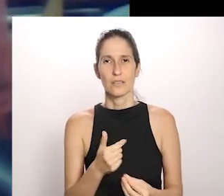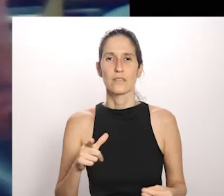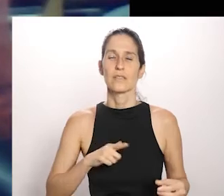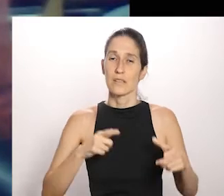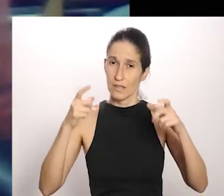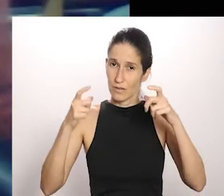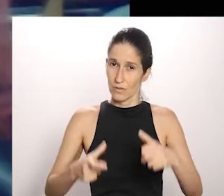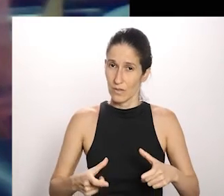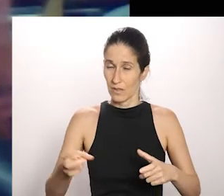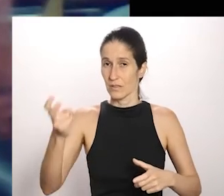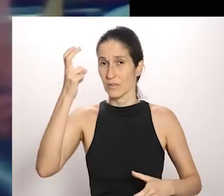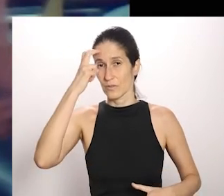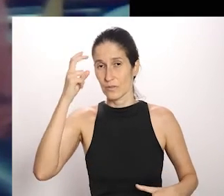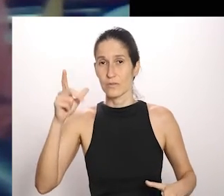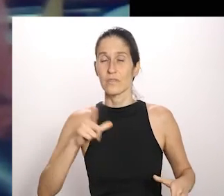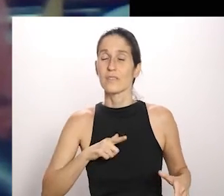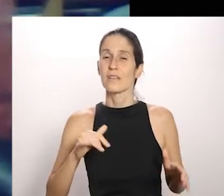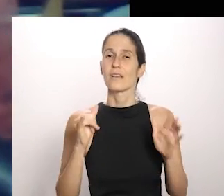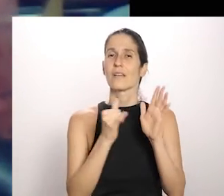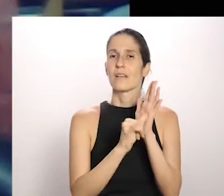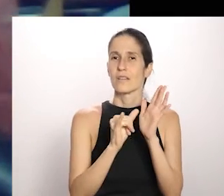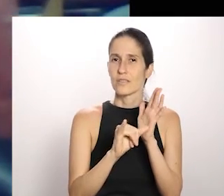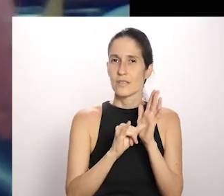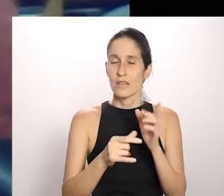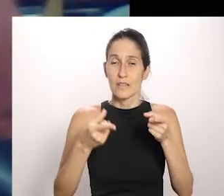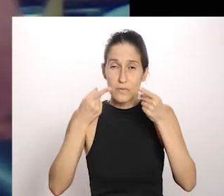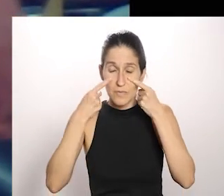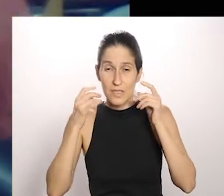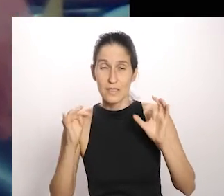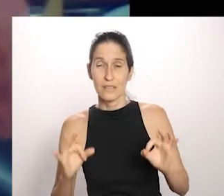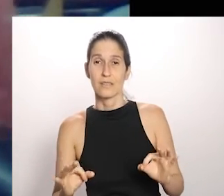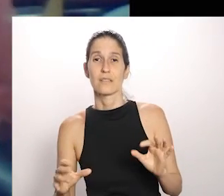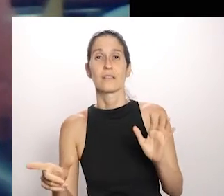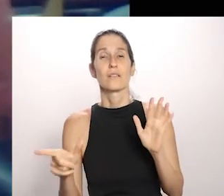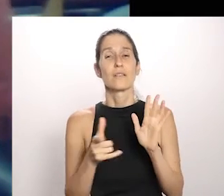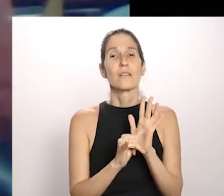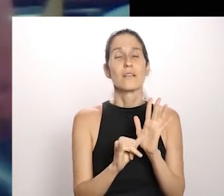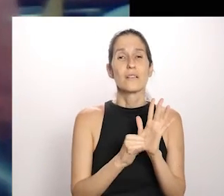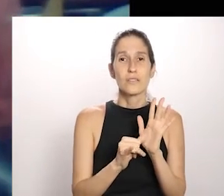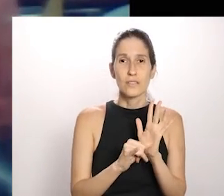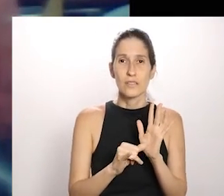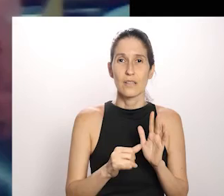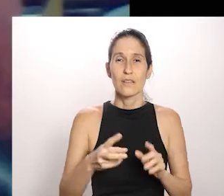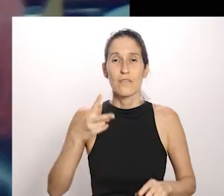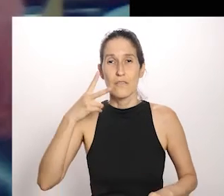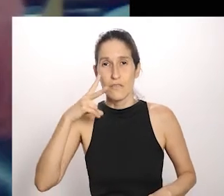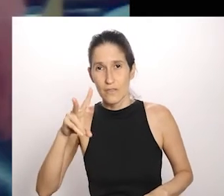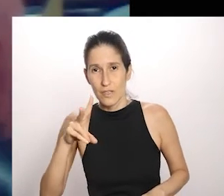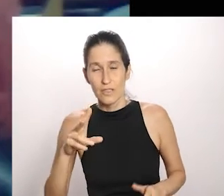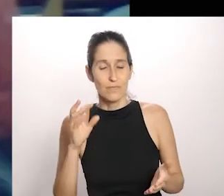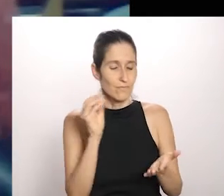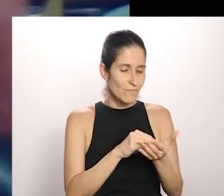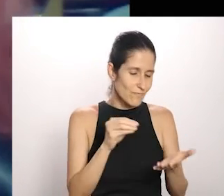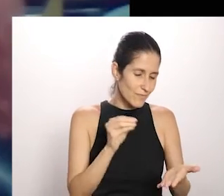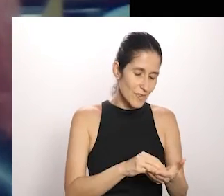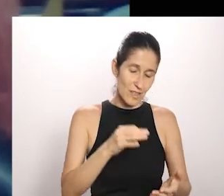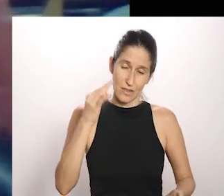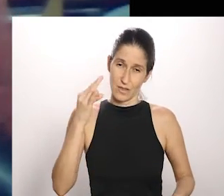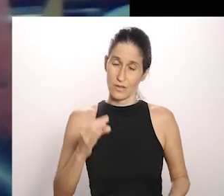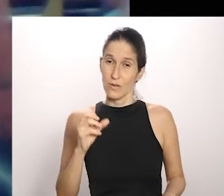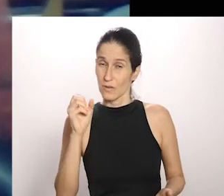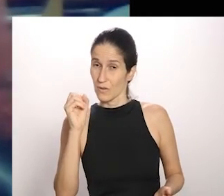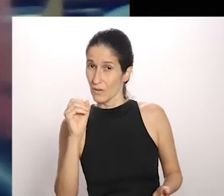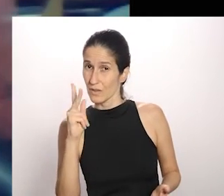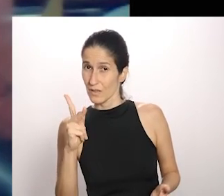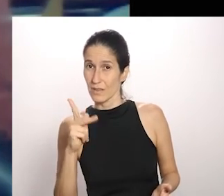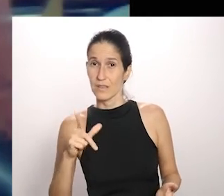tem os editais. Então, fiquem ligados nos editais, vejam se os cadastros estão ok,